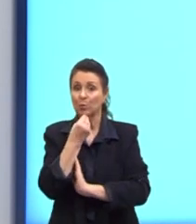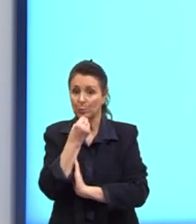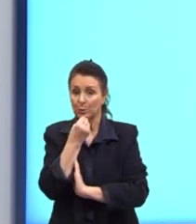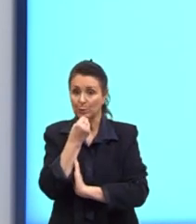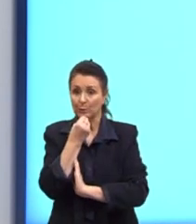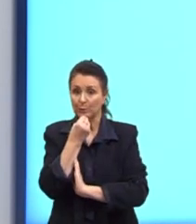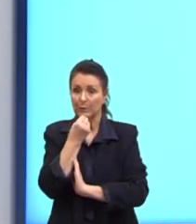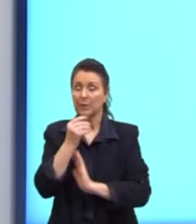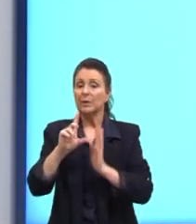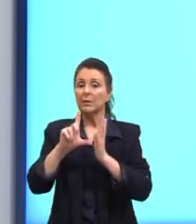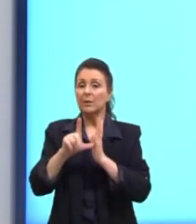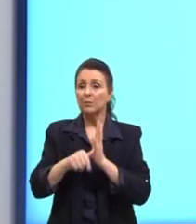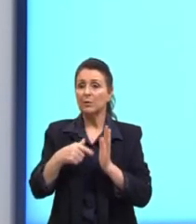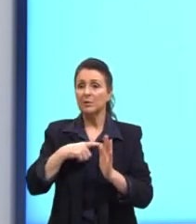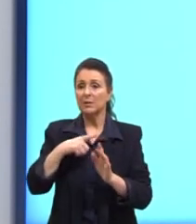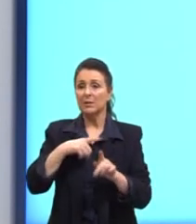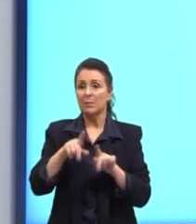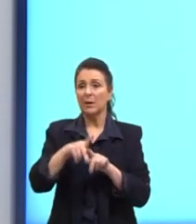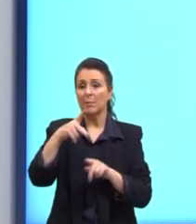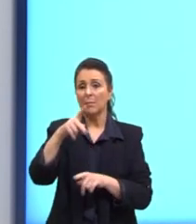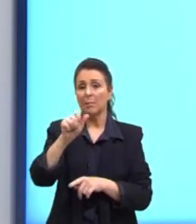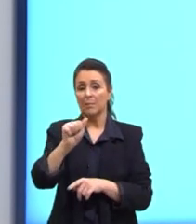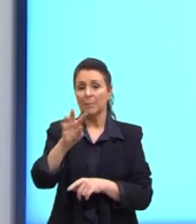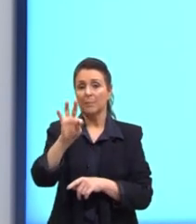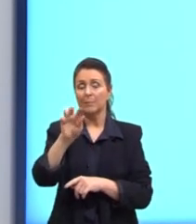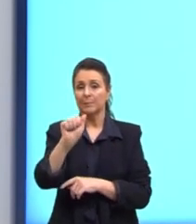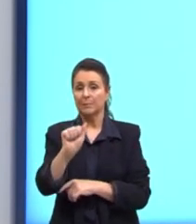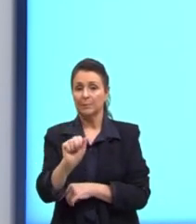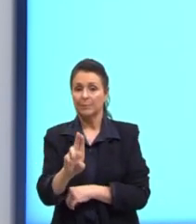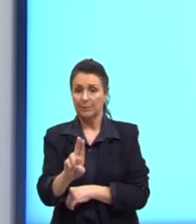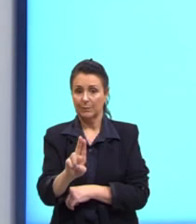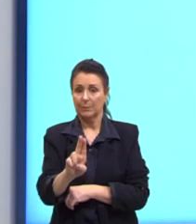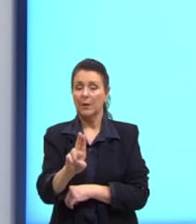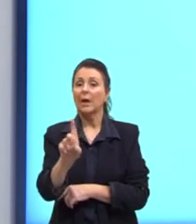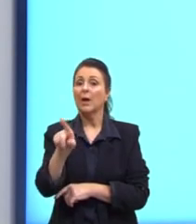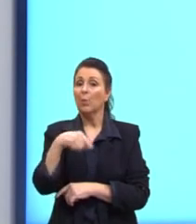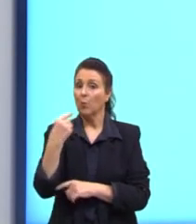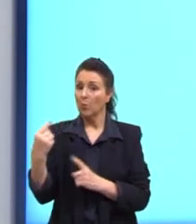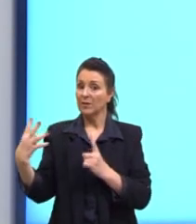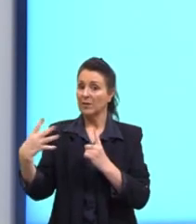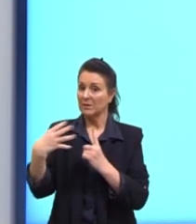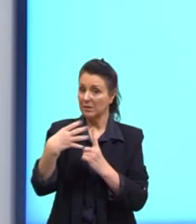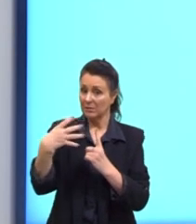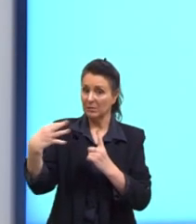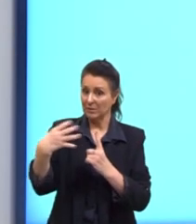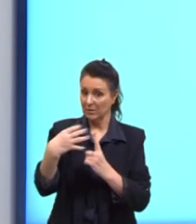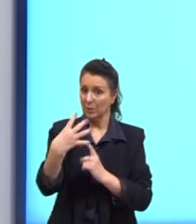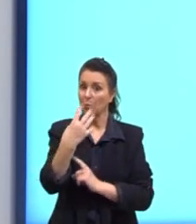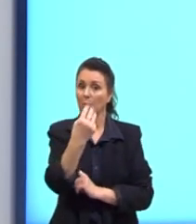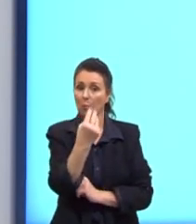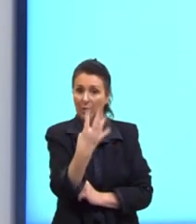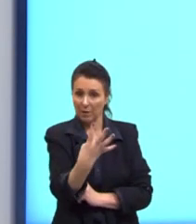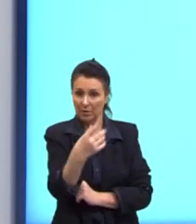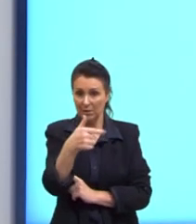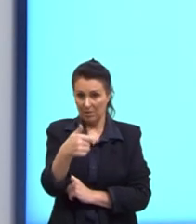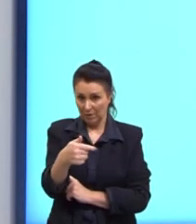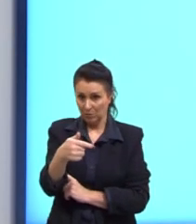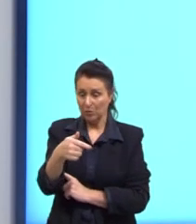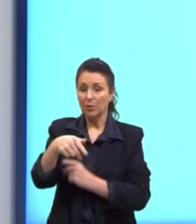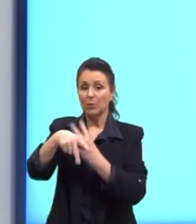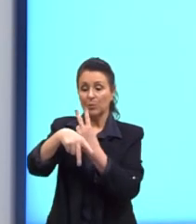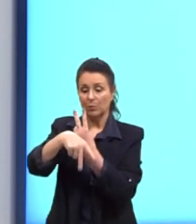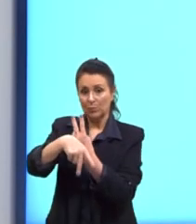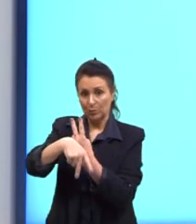Depois, temos a síndrome de Pateau, com outro exemplo, que são 47 cromossomos, um a mais também.